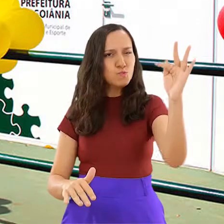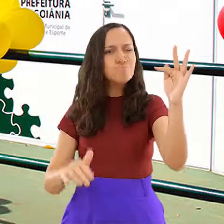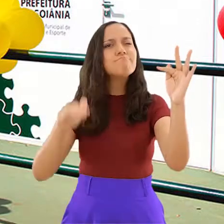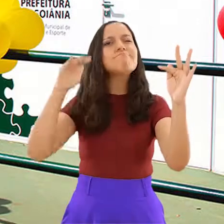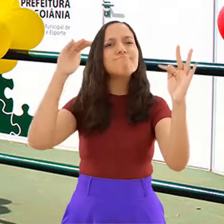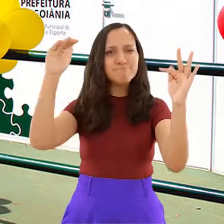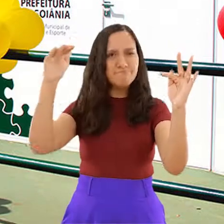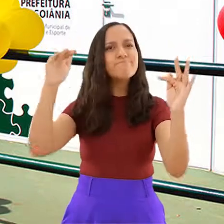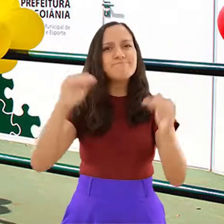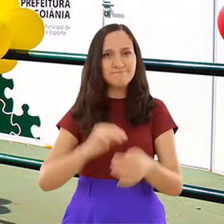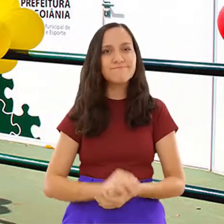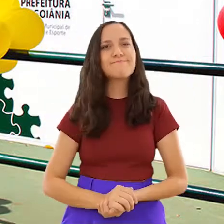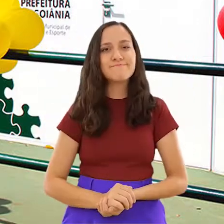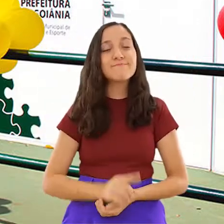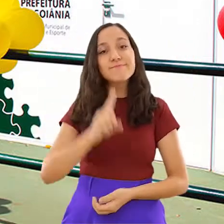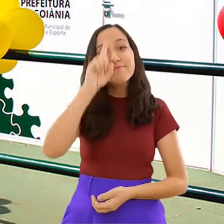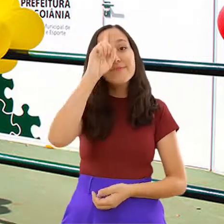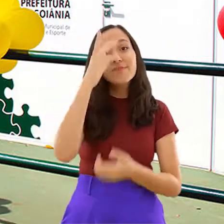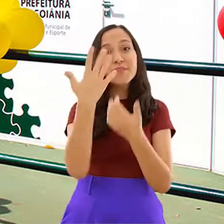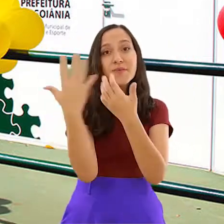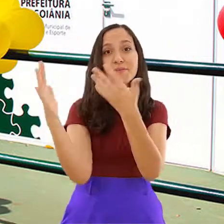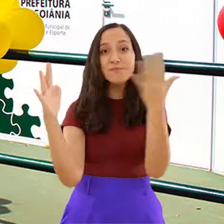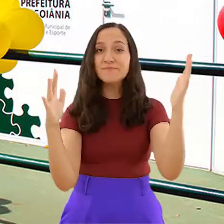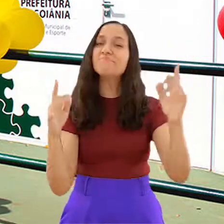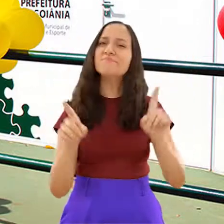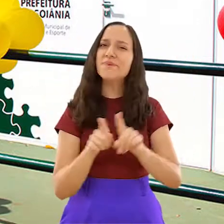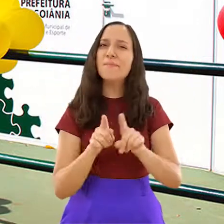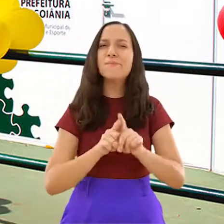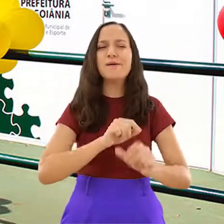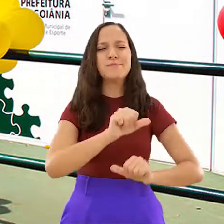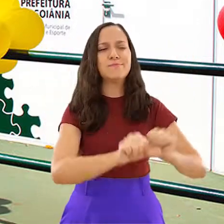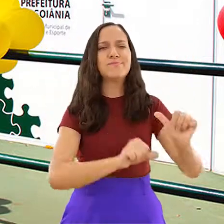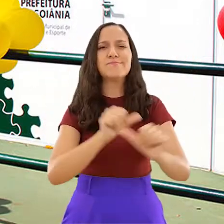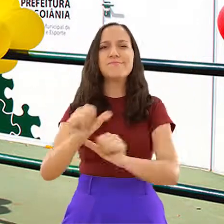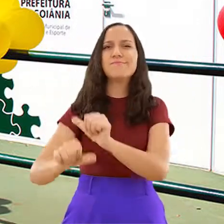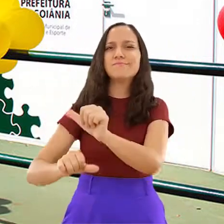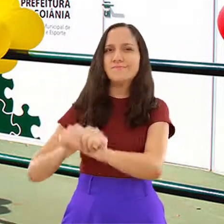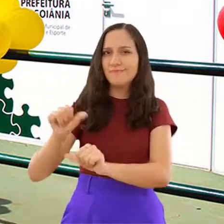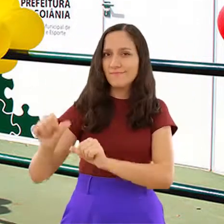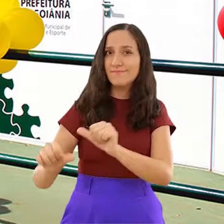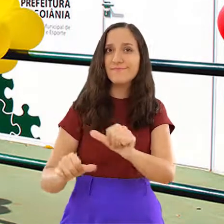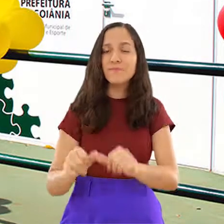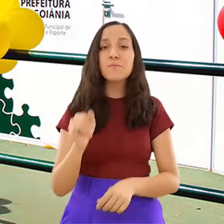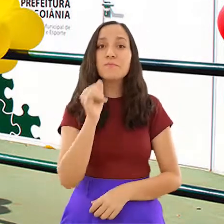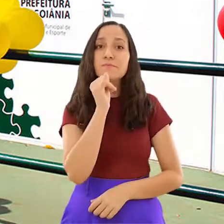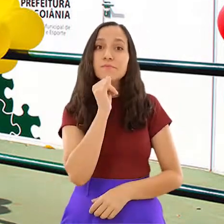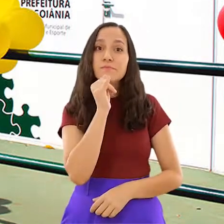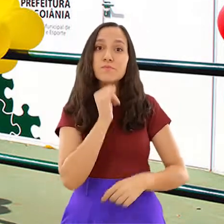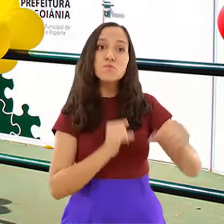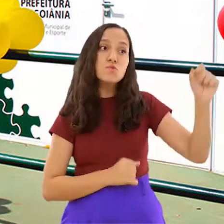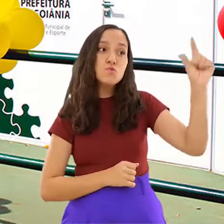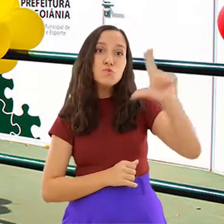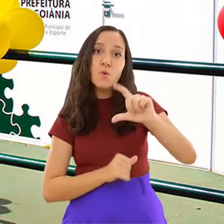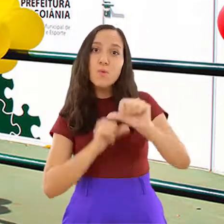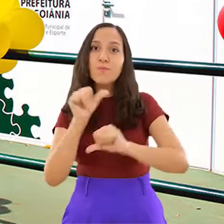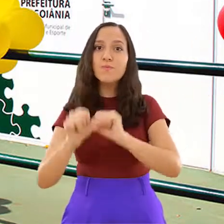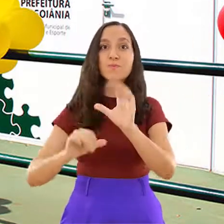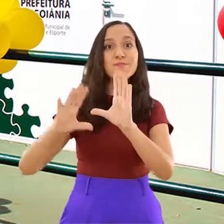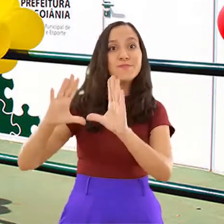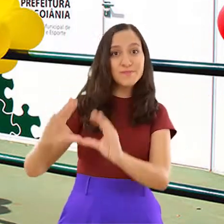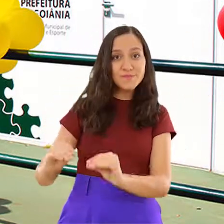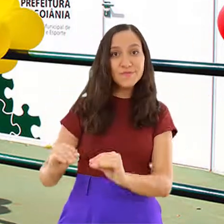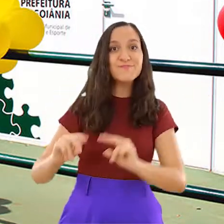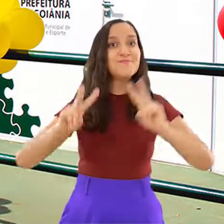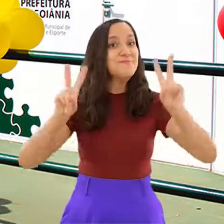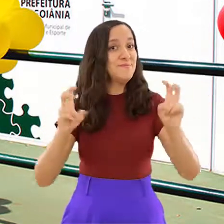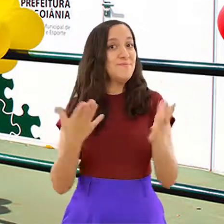adulto. A natureza também muda e até o dia, a meia-noite. Se liga aí